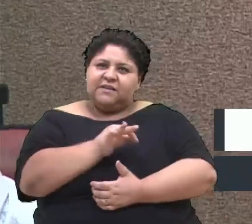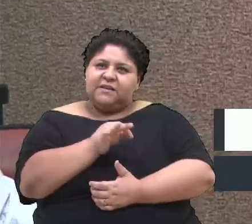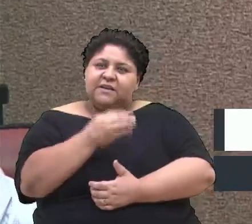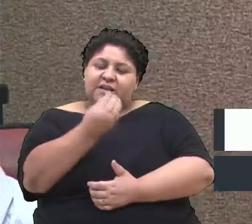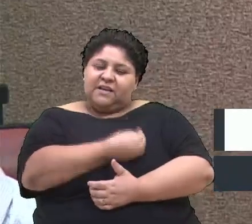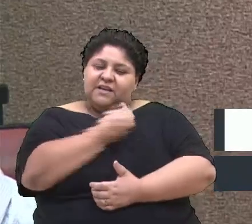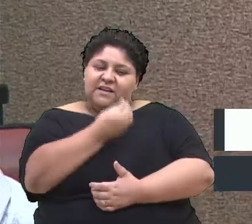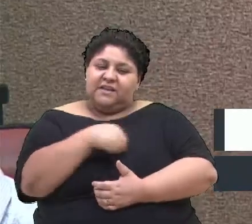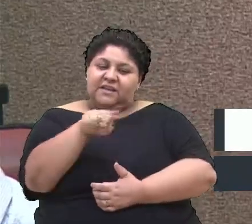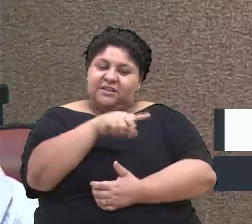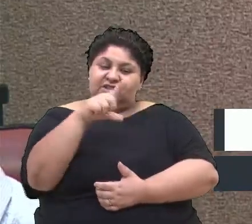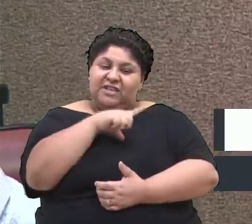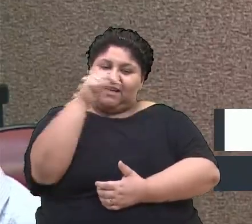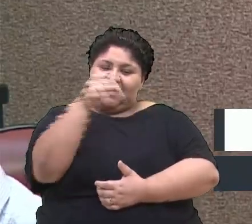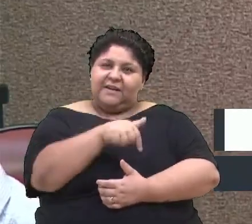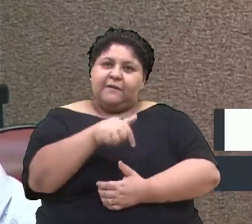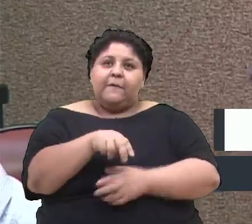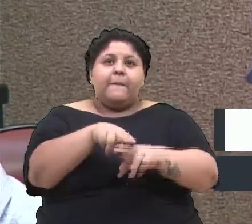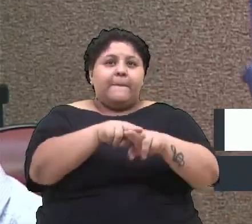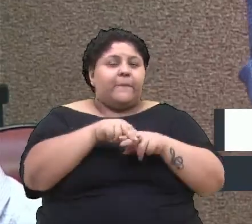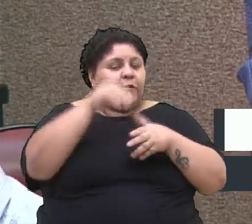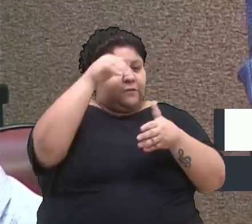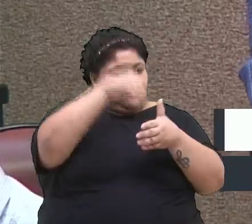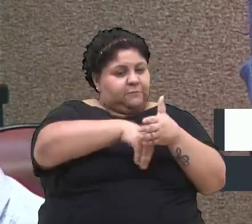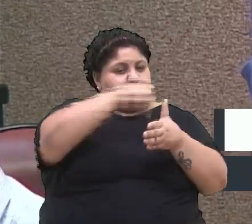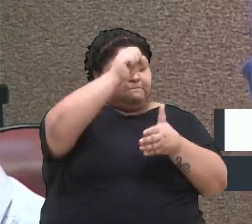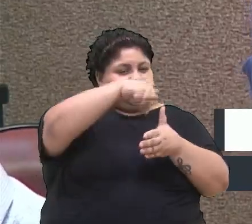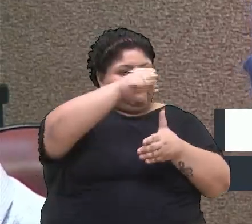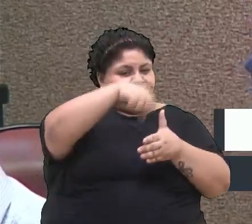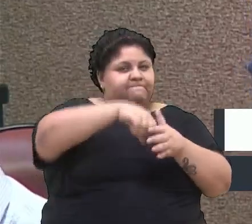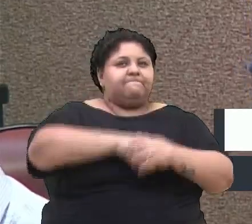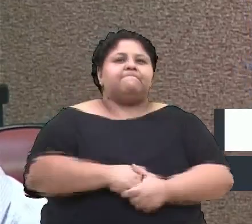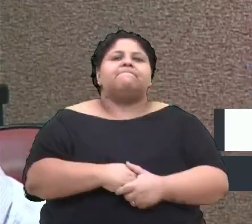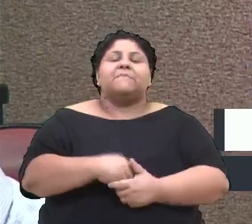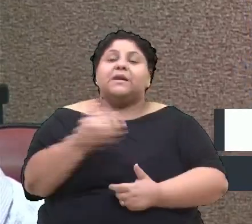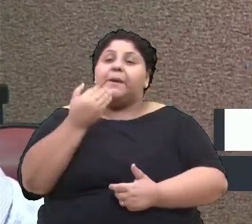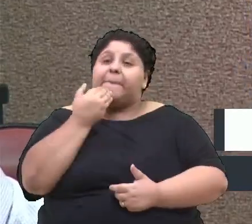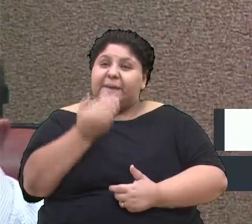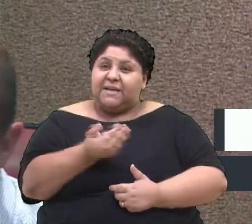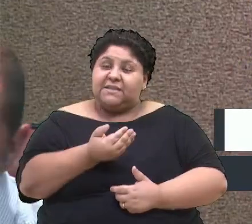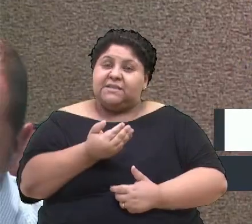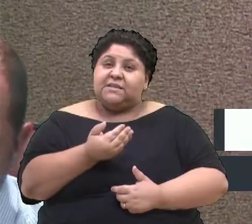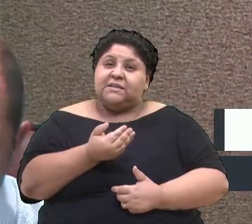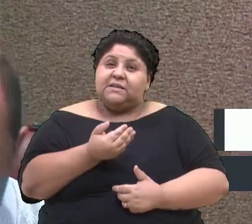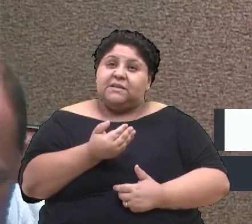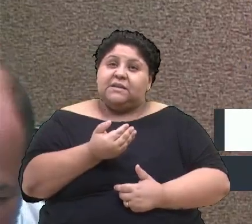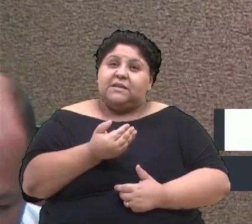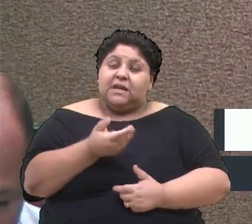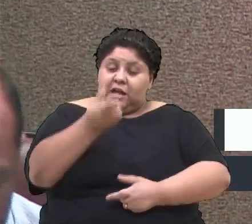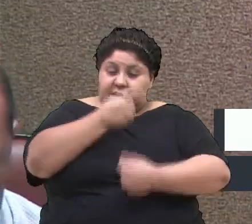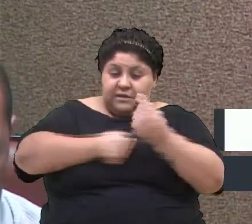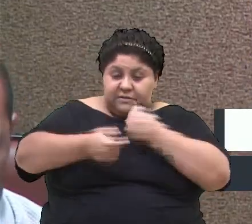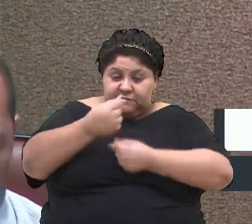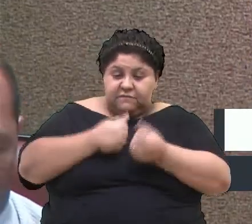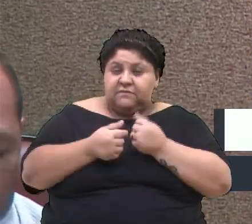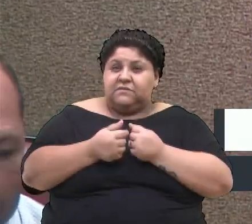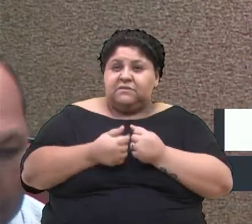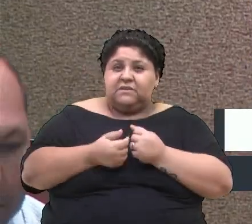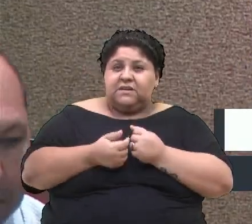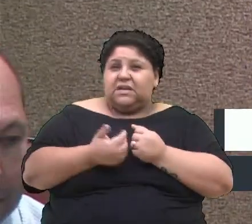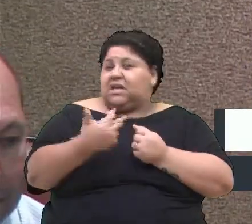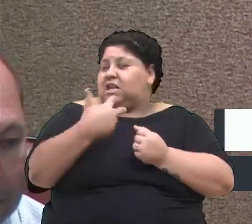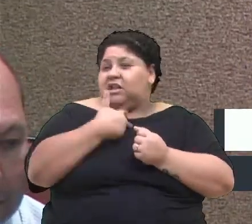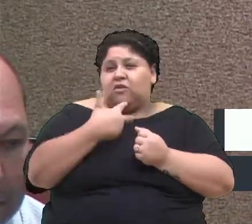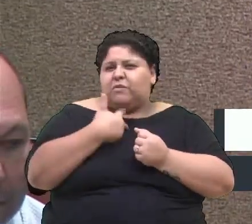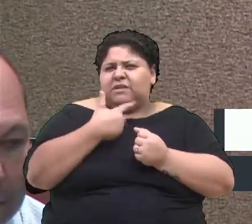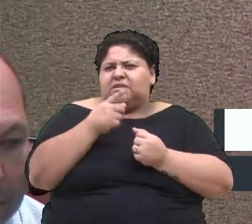que a gente tem aqui. Por isso, votarei sim essa moção e peço àqueles que nos administram que não precisa ser